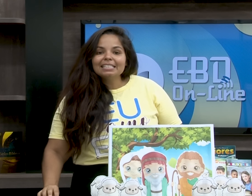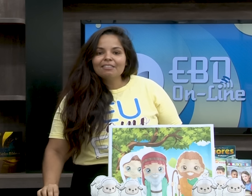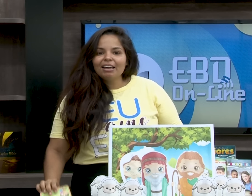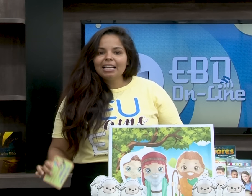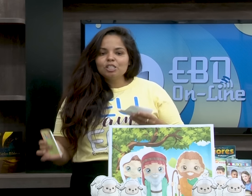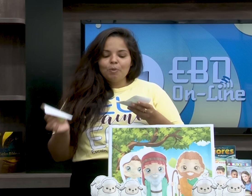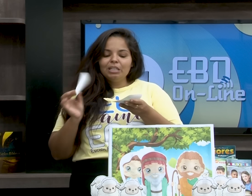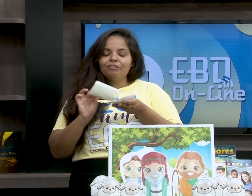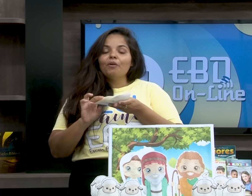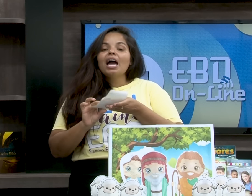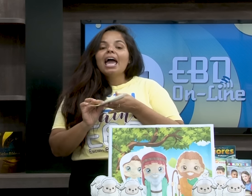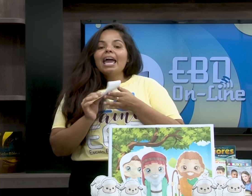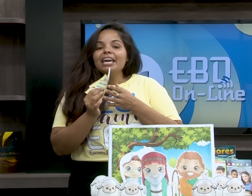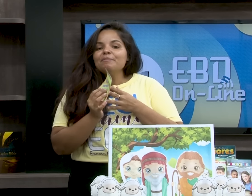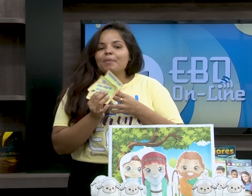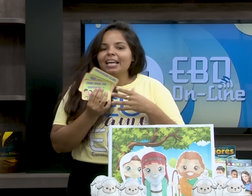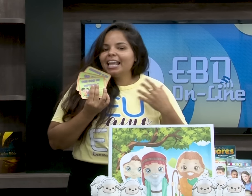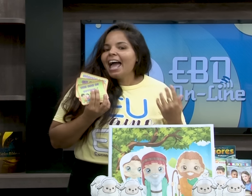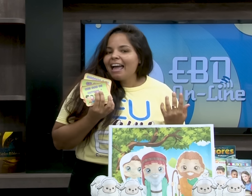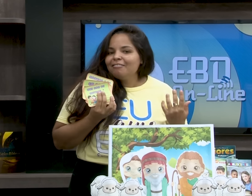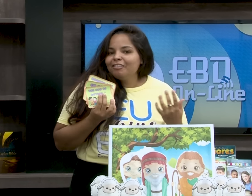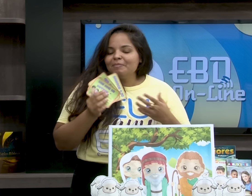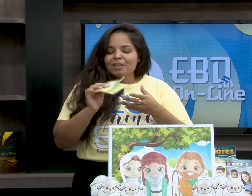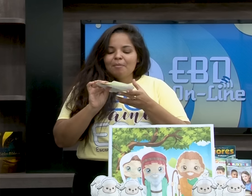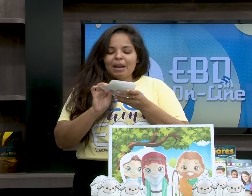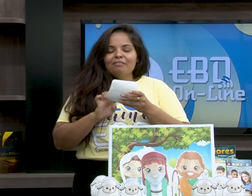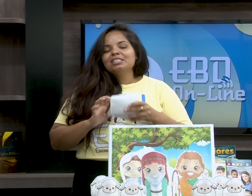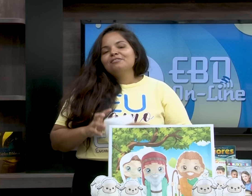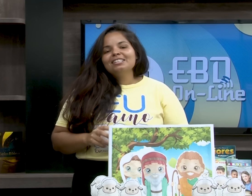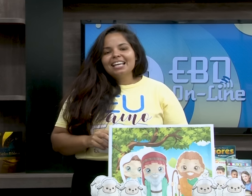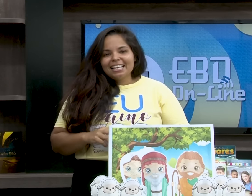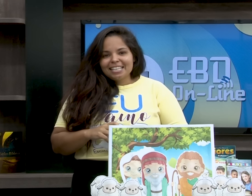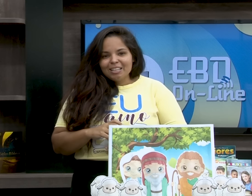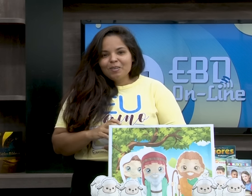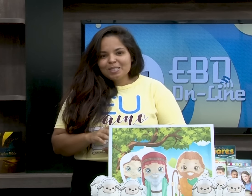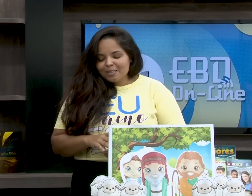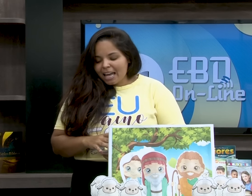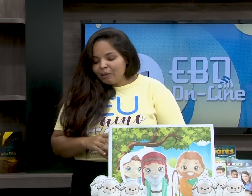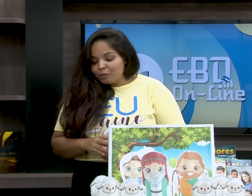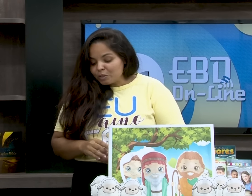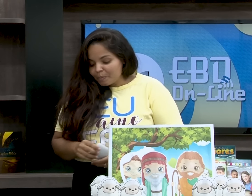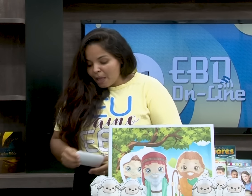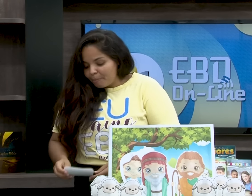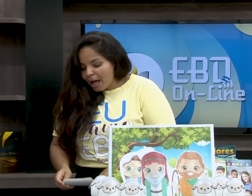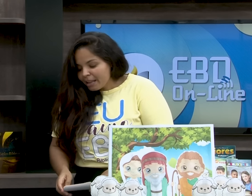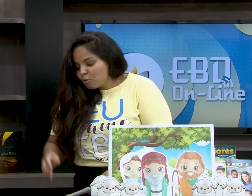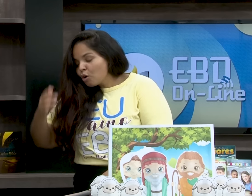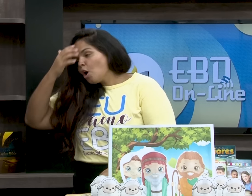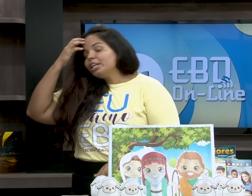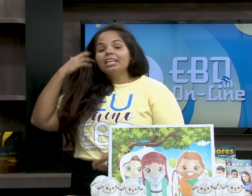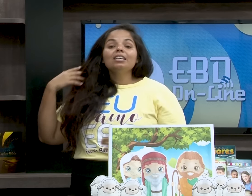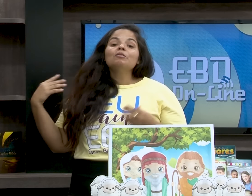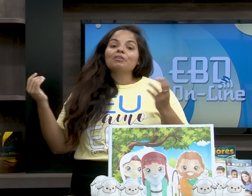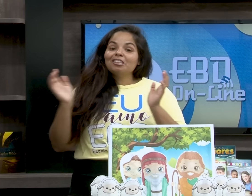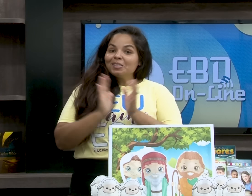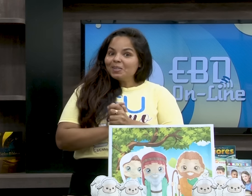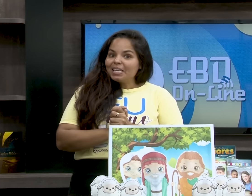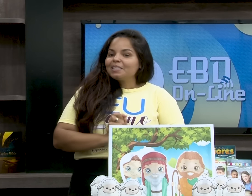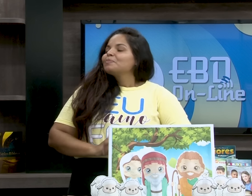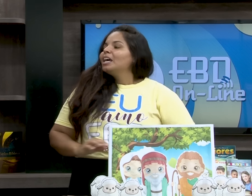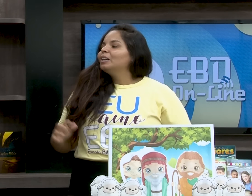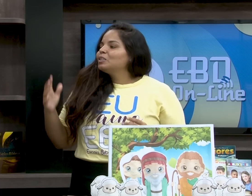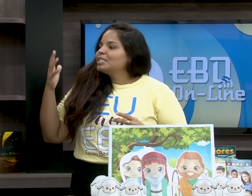a sua criança vai estar disponível em PDF pra você fazer, tá certo? Com seus alunos. Para o corinho,